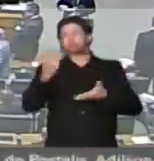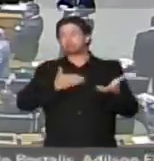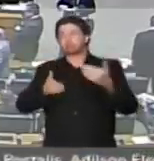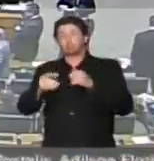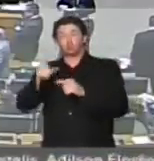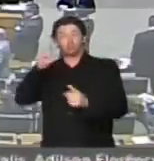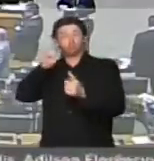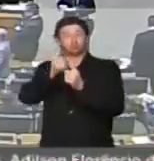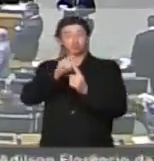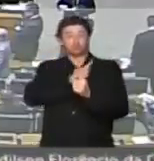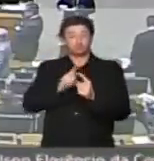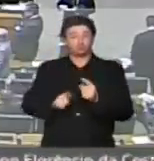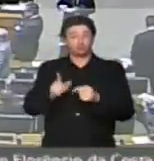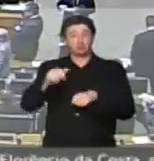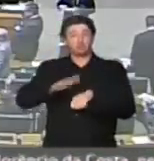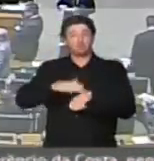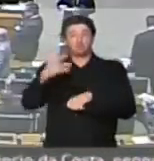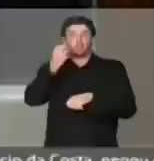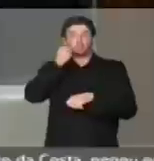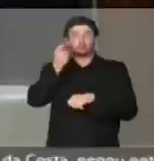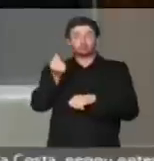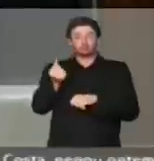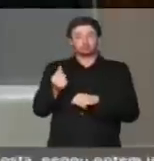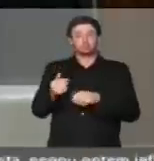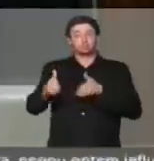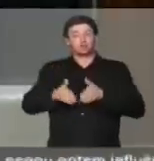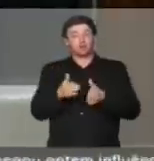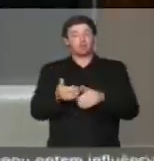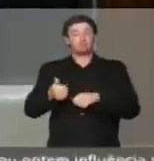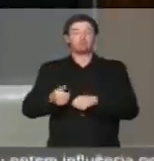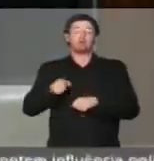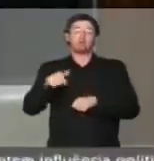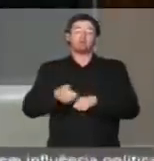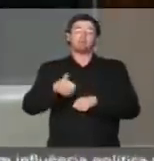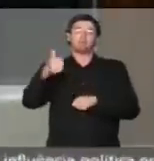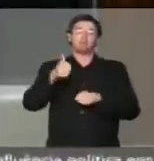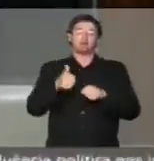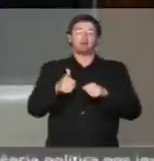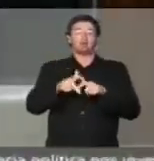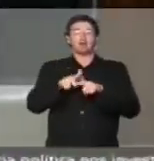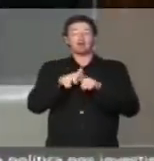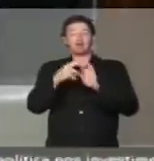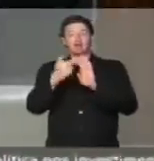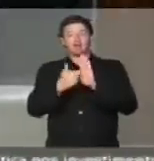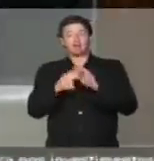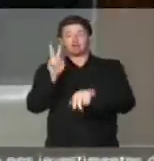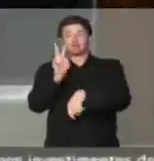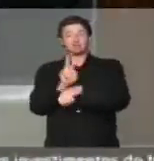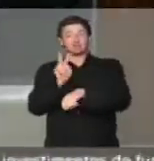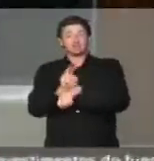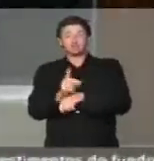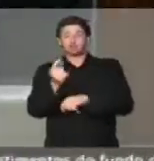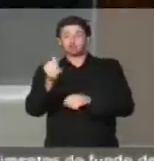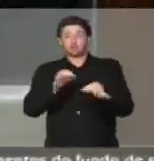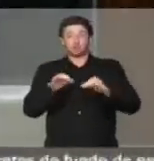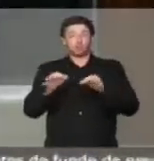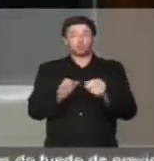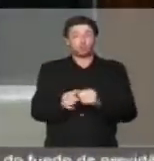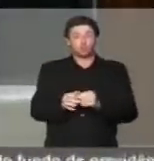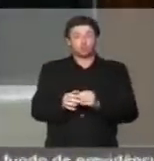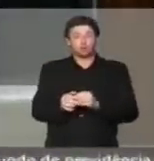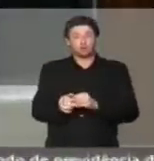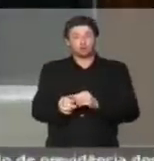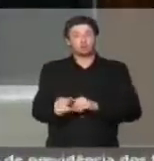a intenção do governo é aumentar sua receita, o caminho seria melhorar os mecanismos de fiscalização e controle e